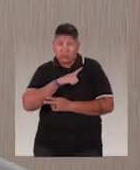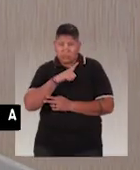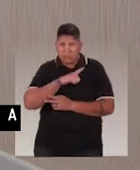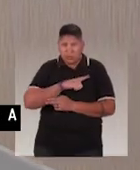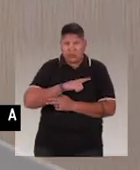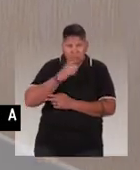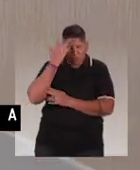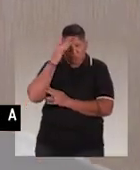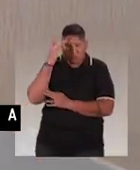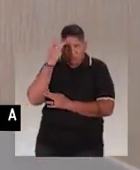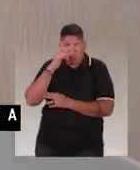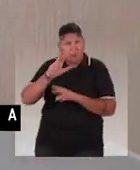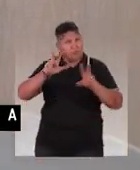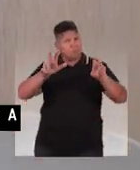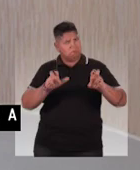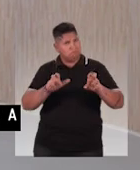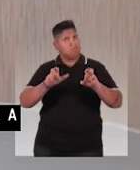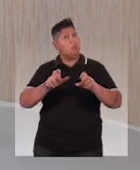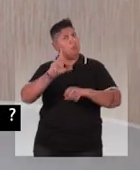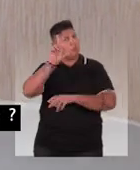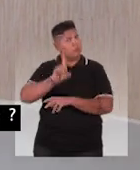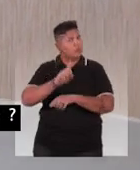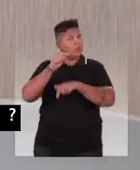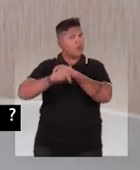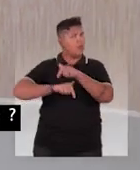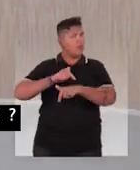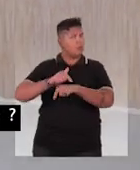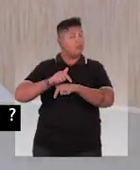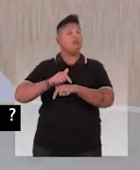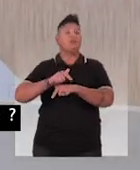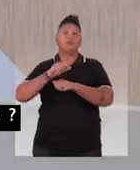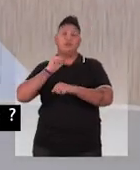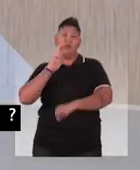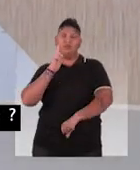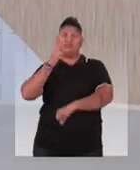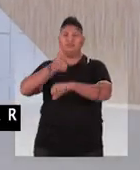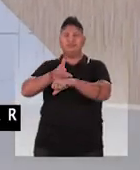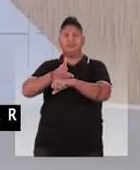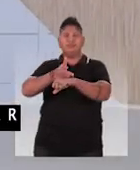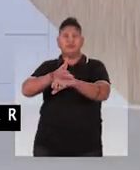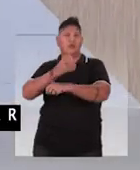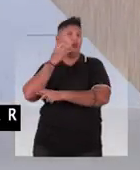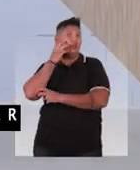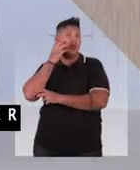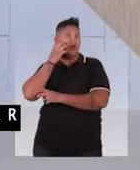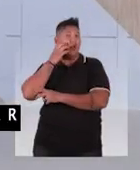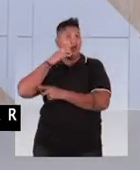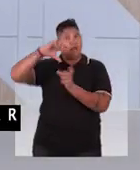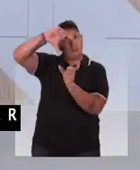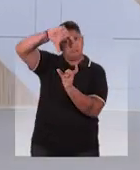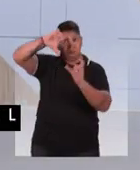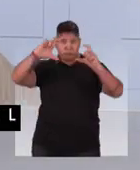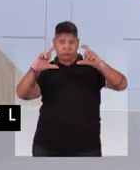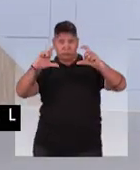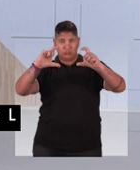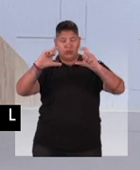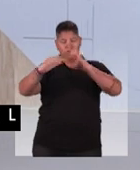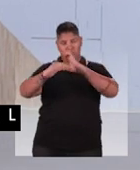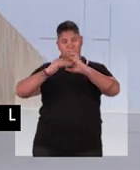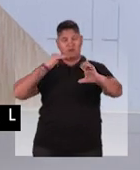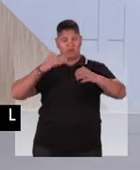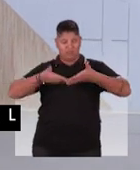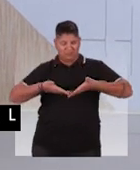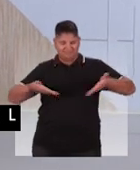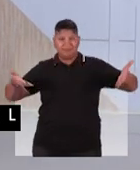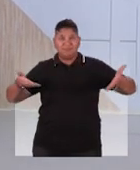E você, também possui alguma dúvida relacionada ao direito do trabalho? Basta gravar um vídeo com o celular na horizontal